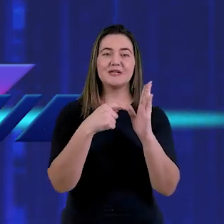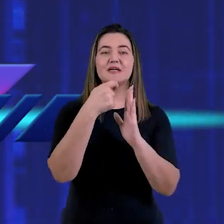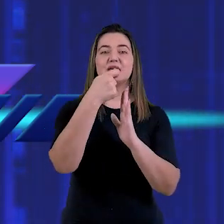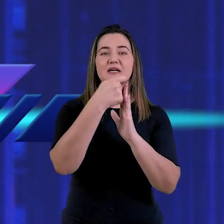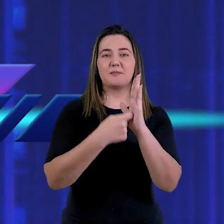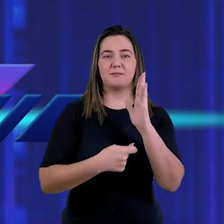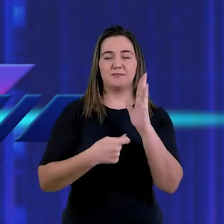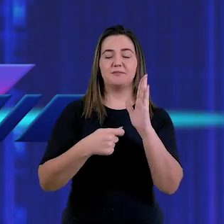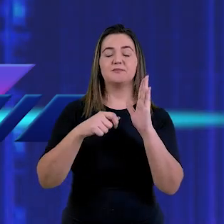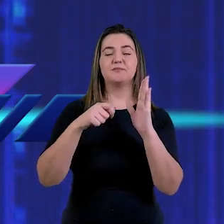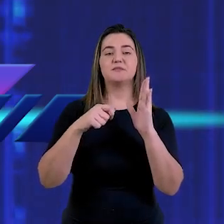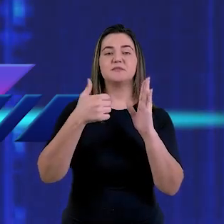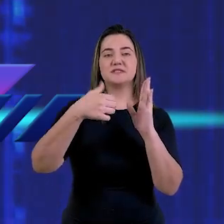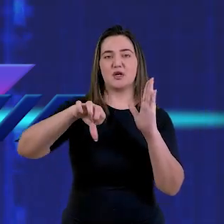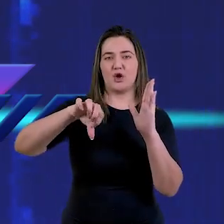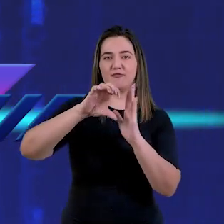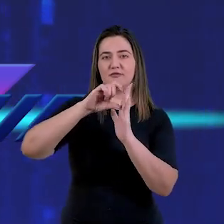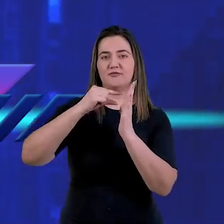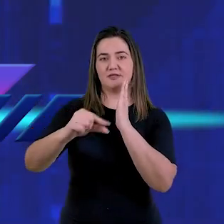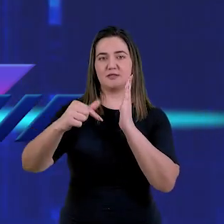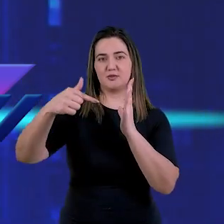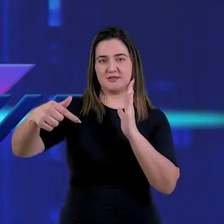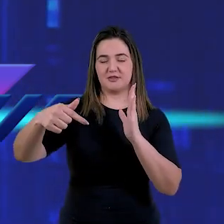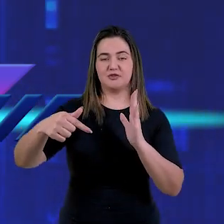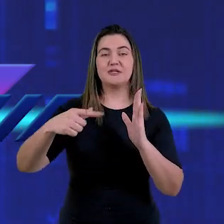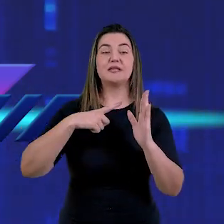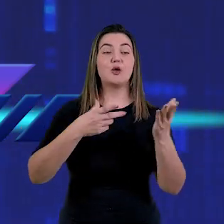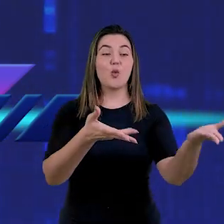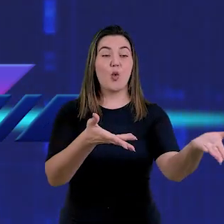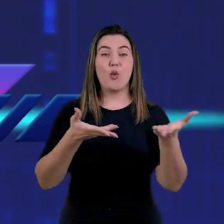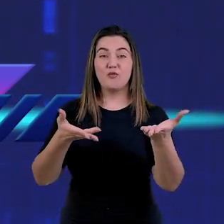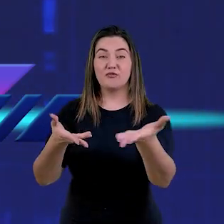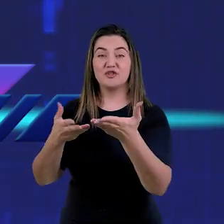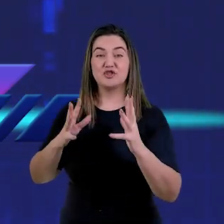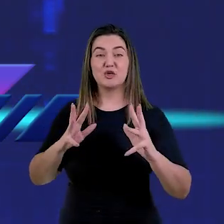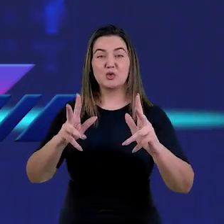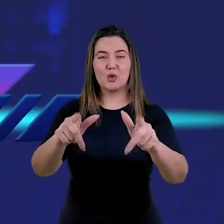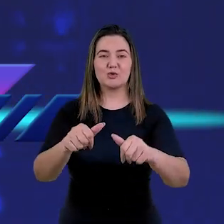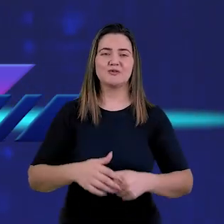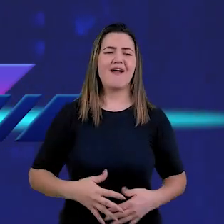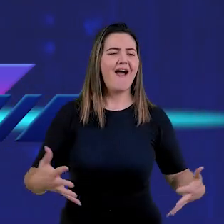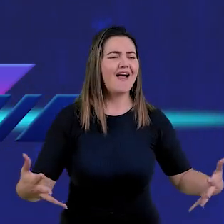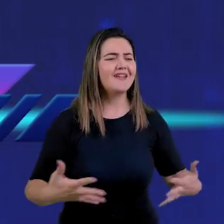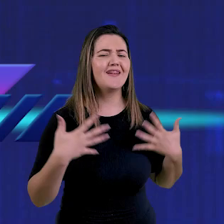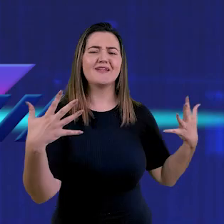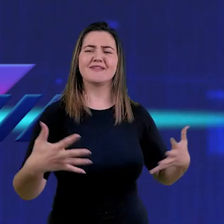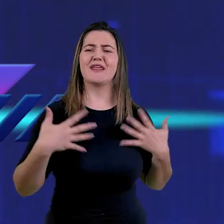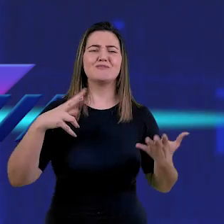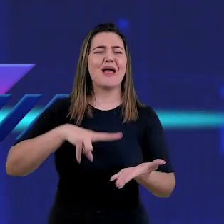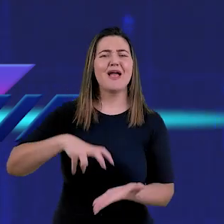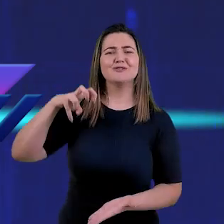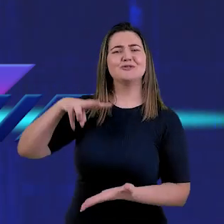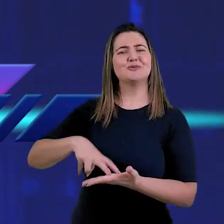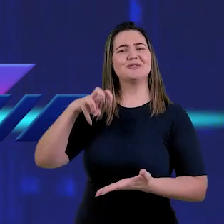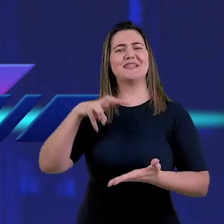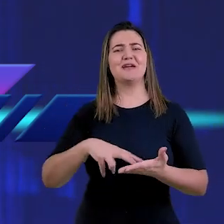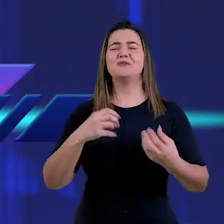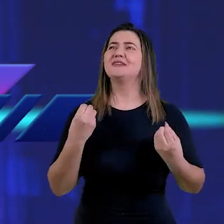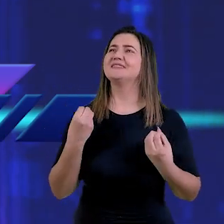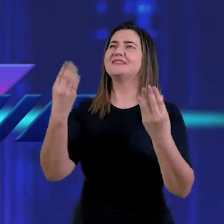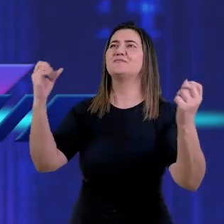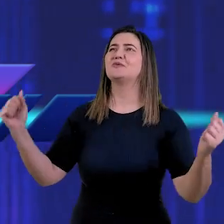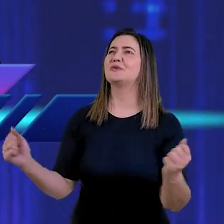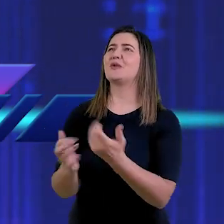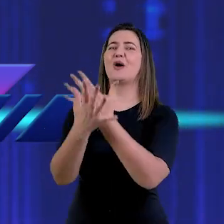de Deus. 19, 7. Há um convite para toda a humanidade. Alegremos-nos, exultemos